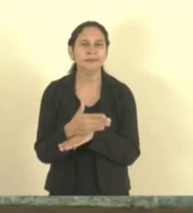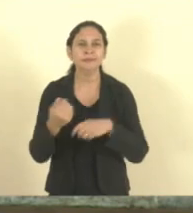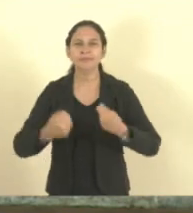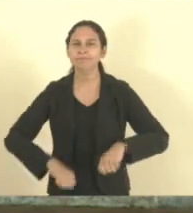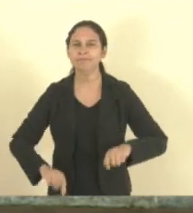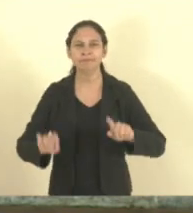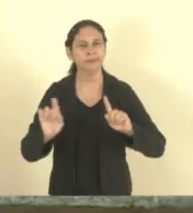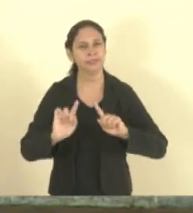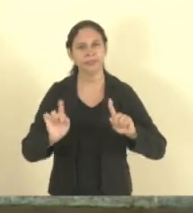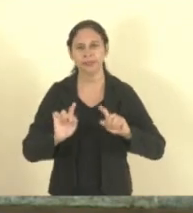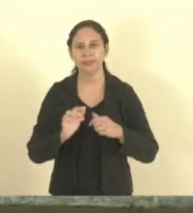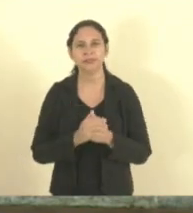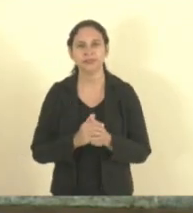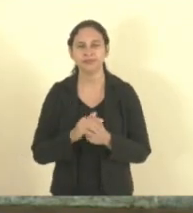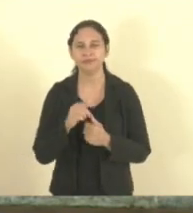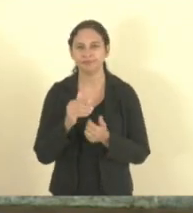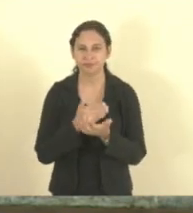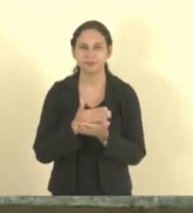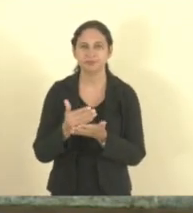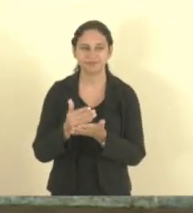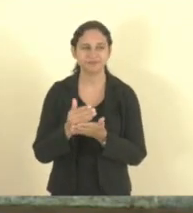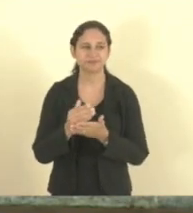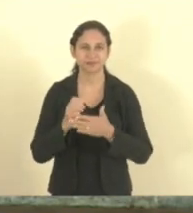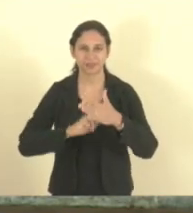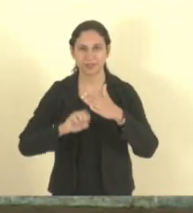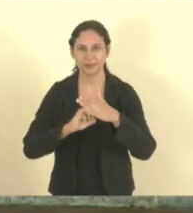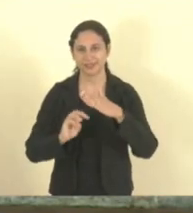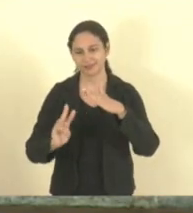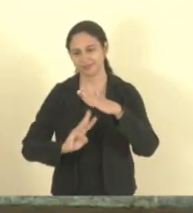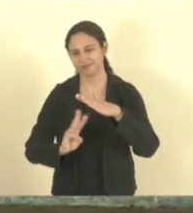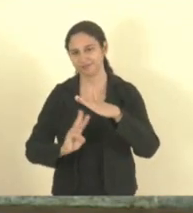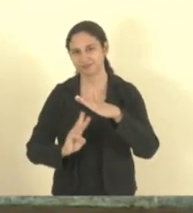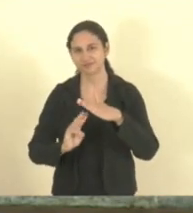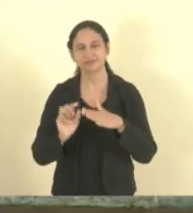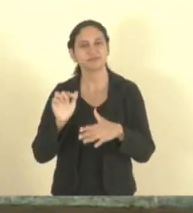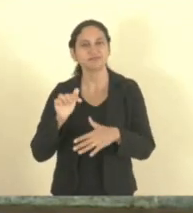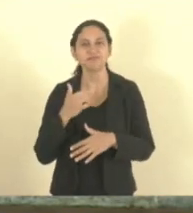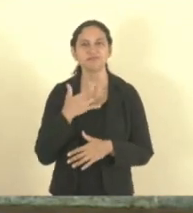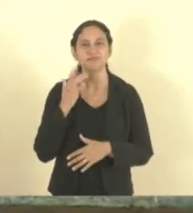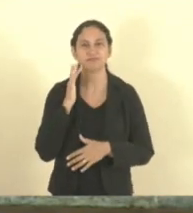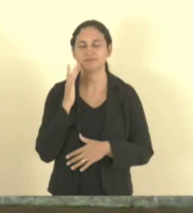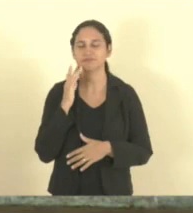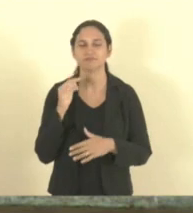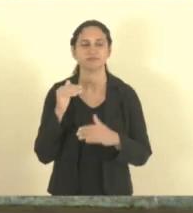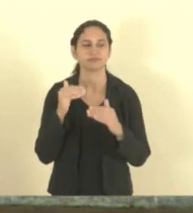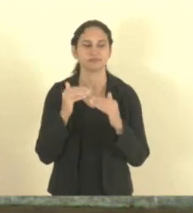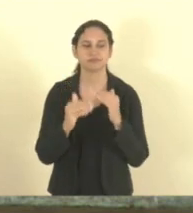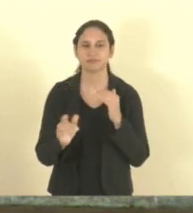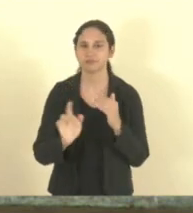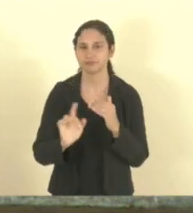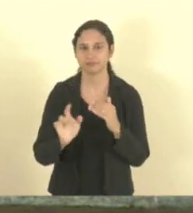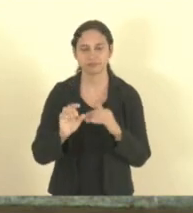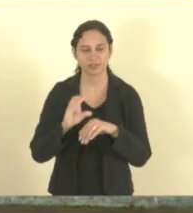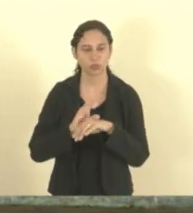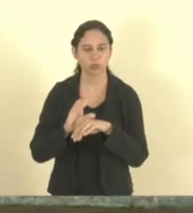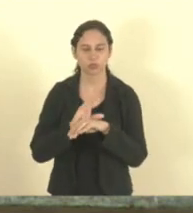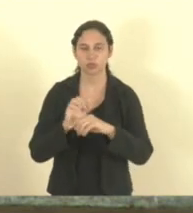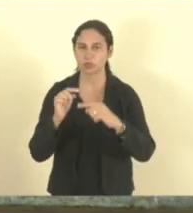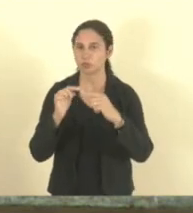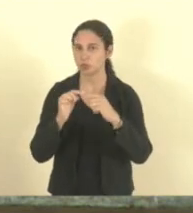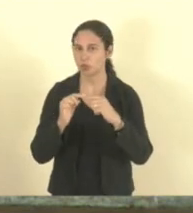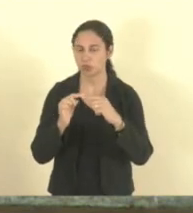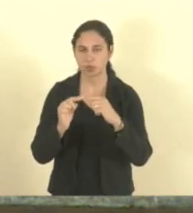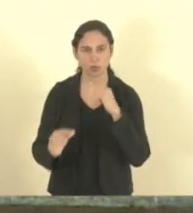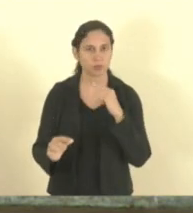desnecessária na iniciativa privada, motivo pelo qual eu também entendo que ela é inconstitucional e,